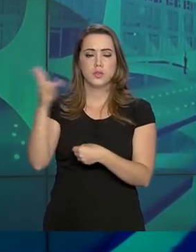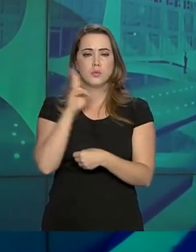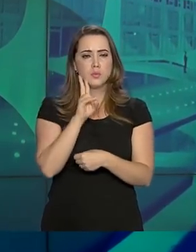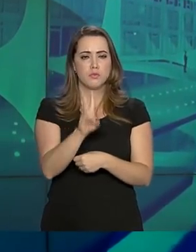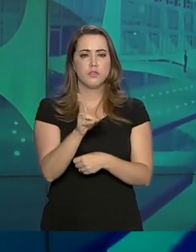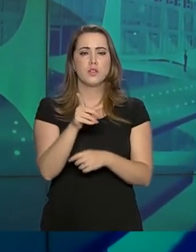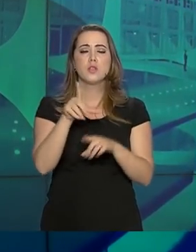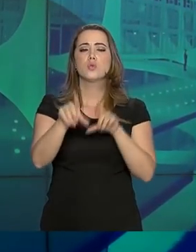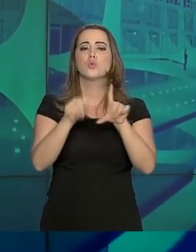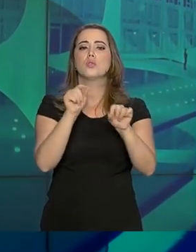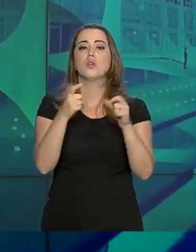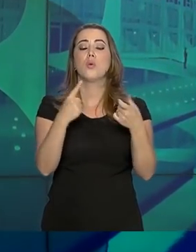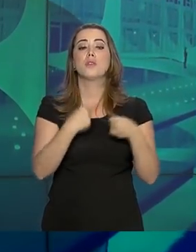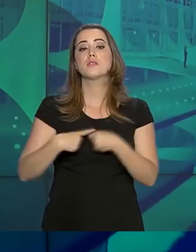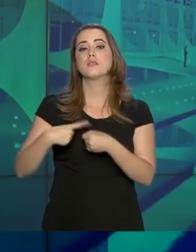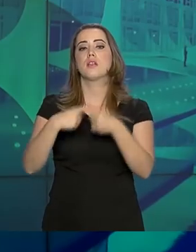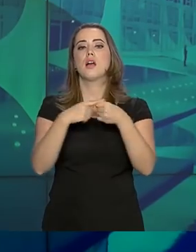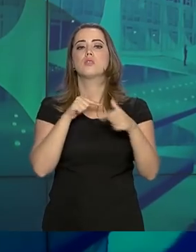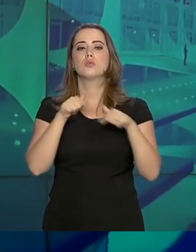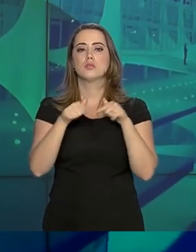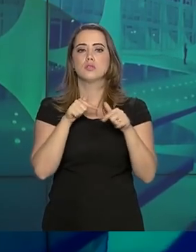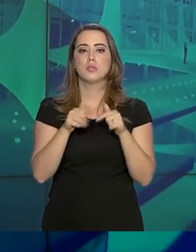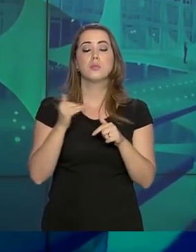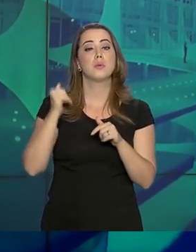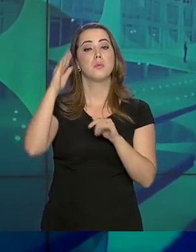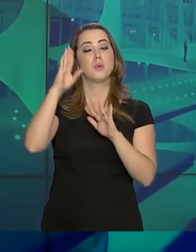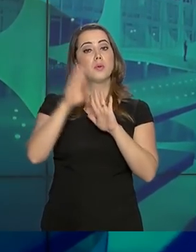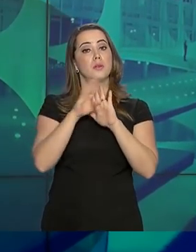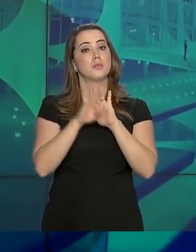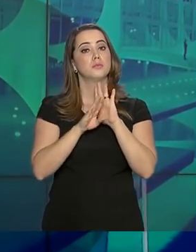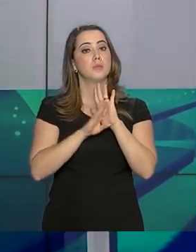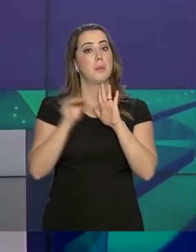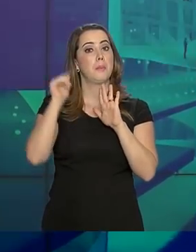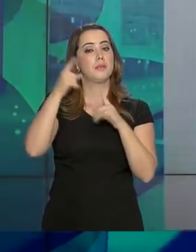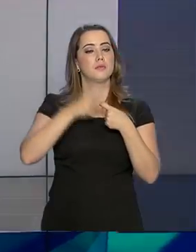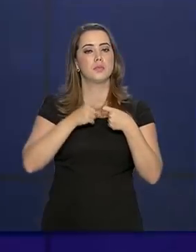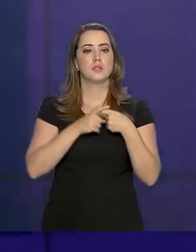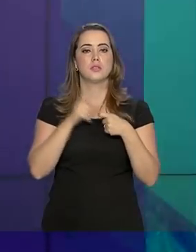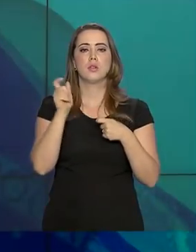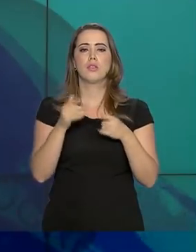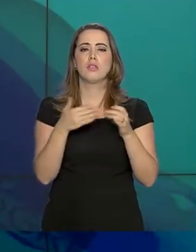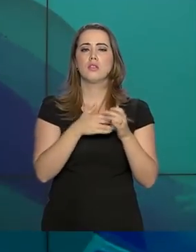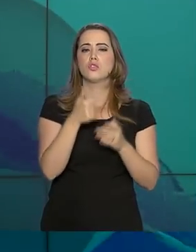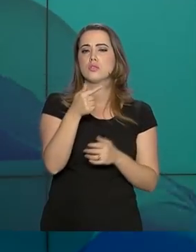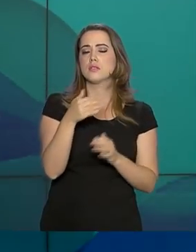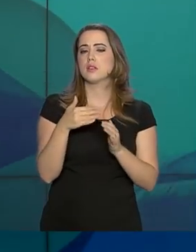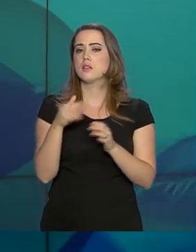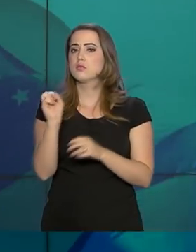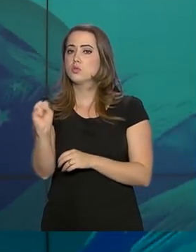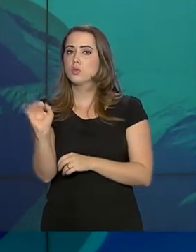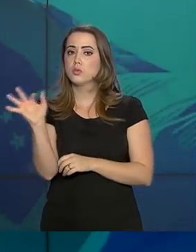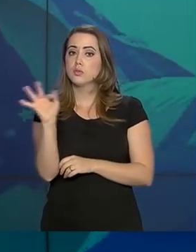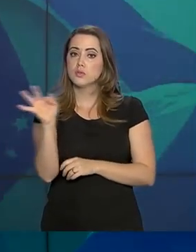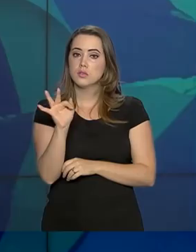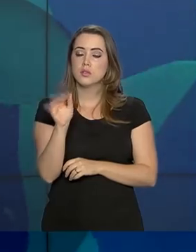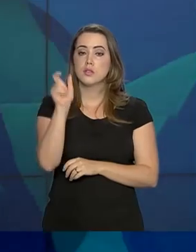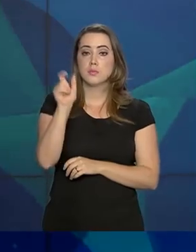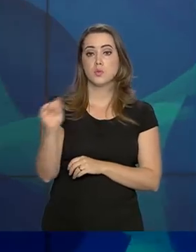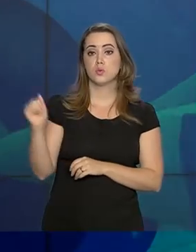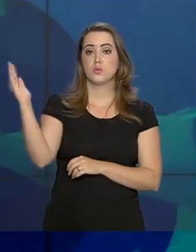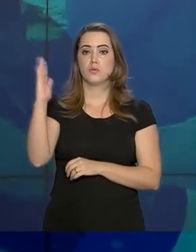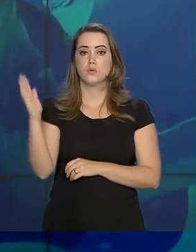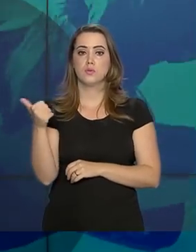vagas abertas para trabalhar pelo programa Mais Médicos. Os brasileiros têm os dias 7 e 8 de fevereiro e os